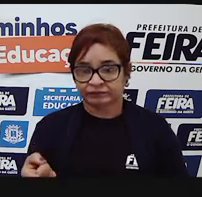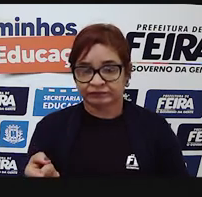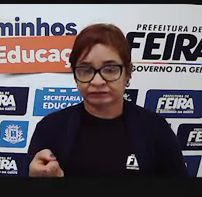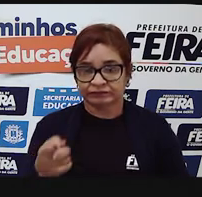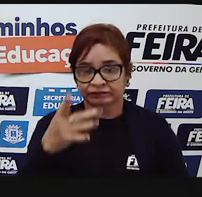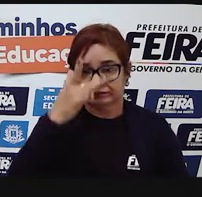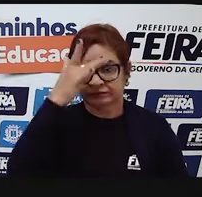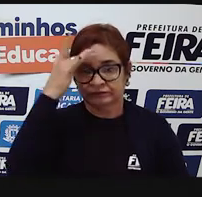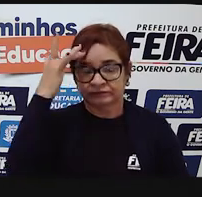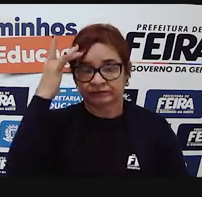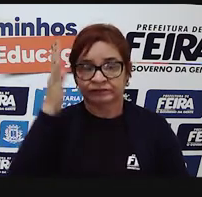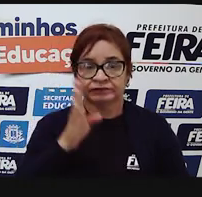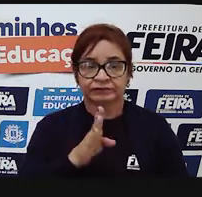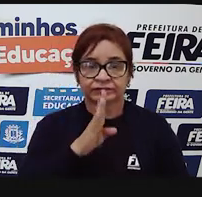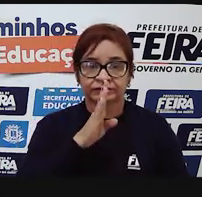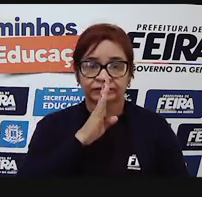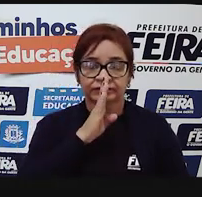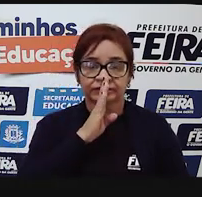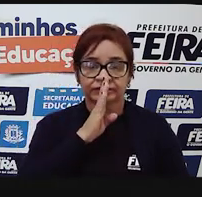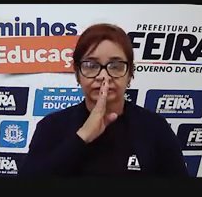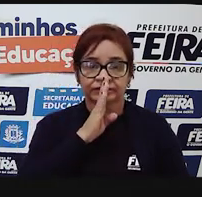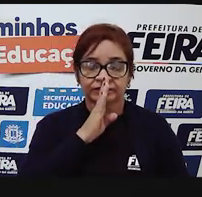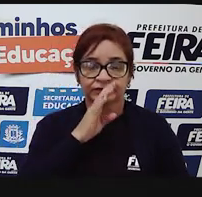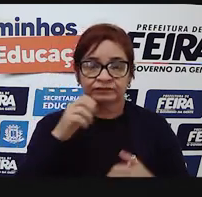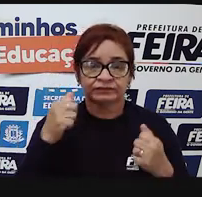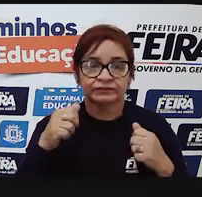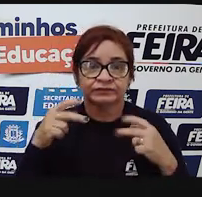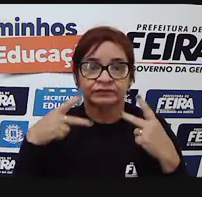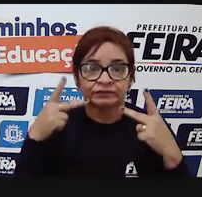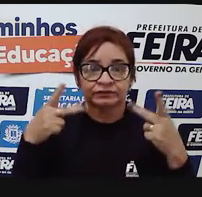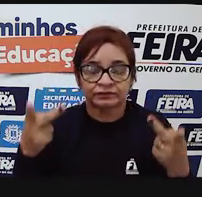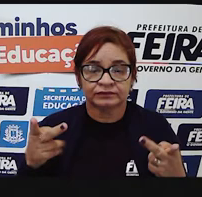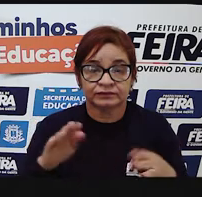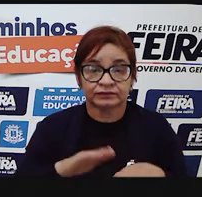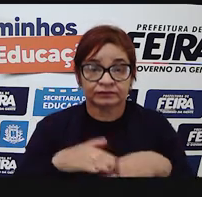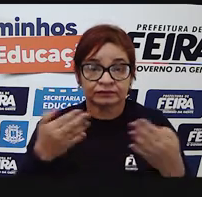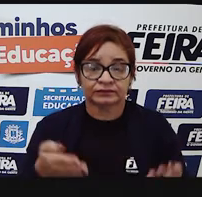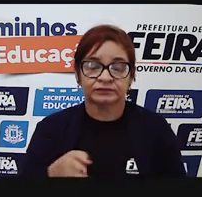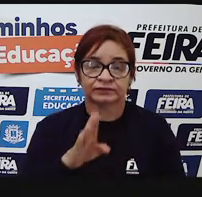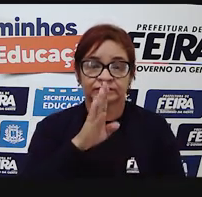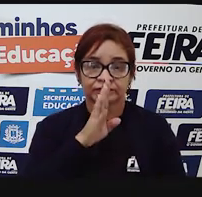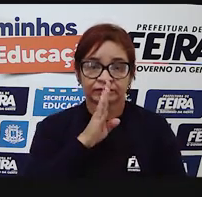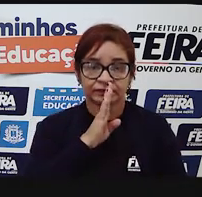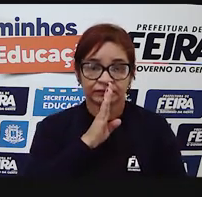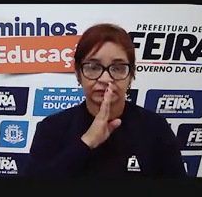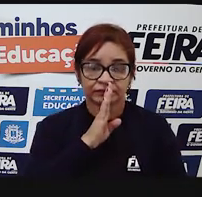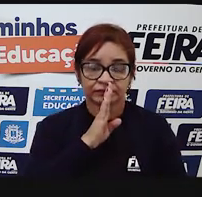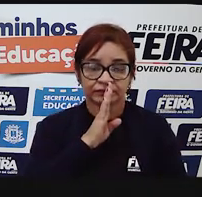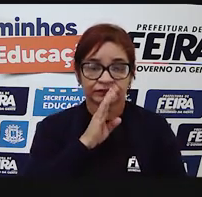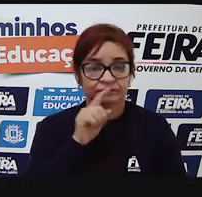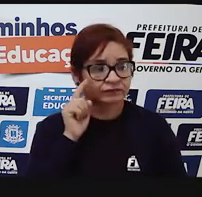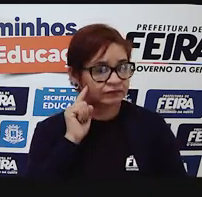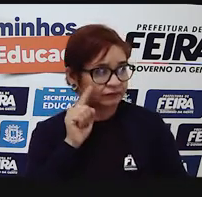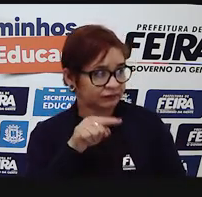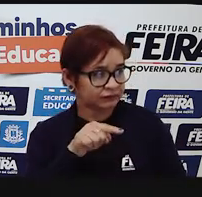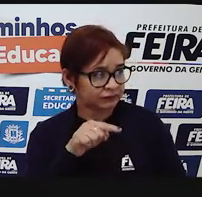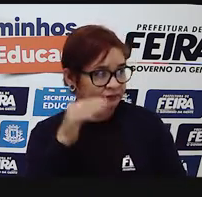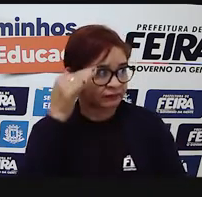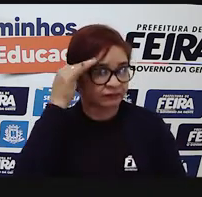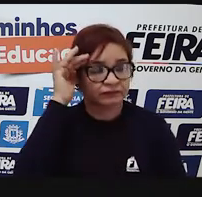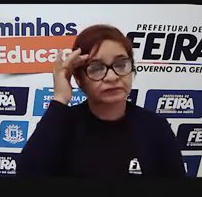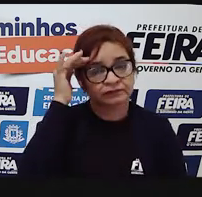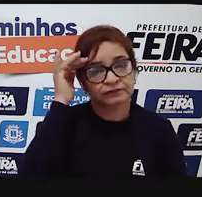solicitando silêncio. Ela não precisa pedir silêncio verbalmente, mas com o gesto que ela faz, você entende que ela está